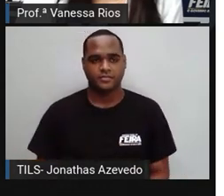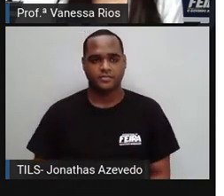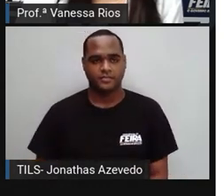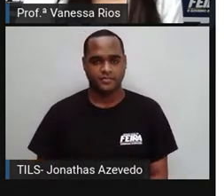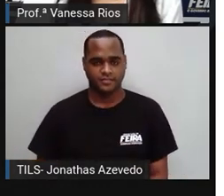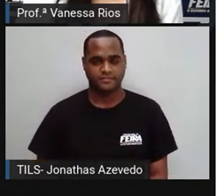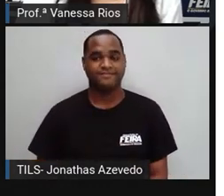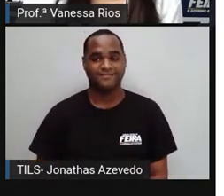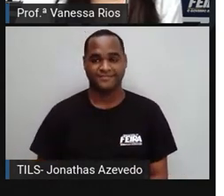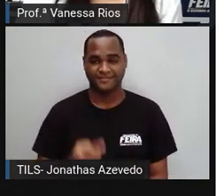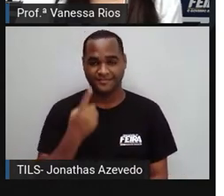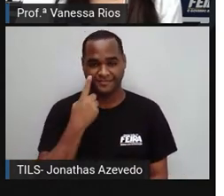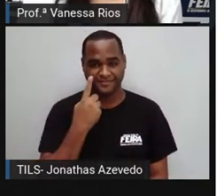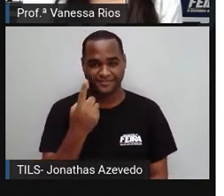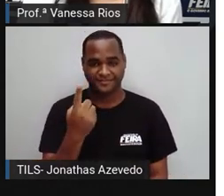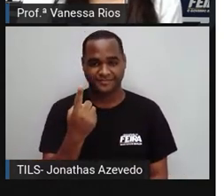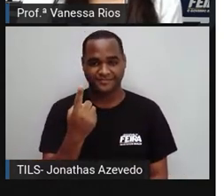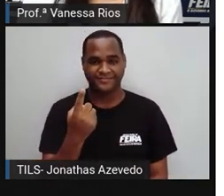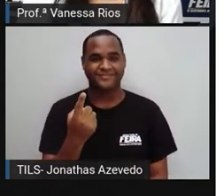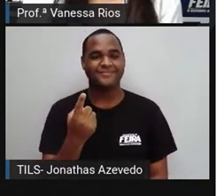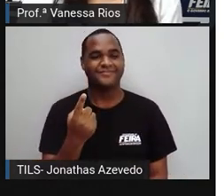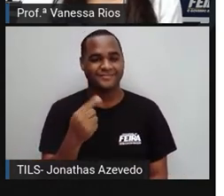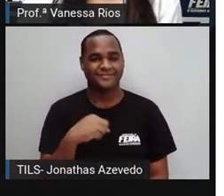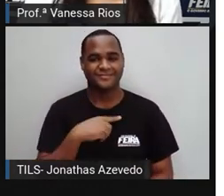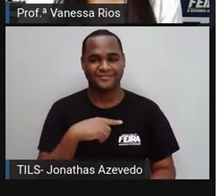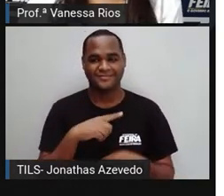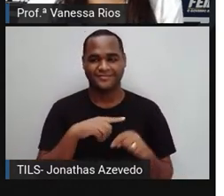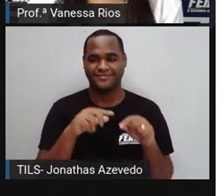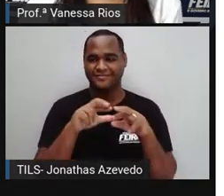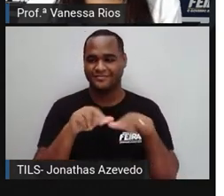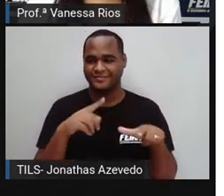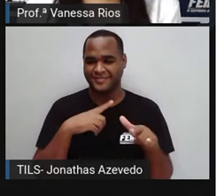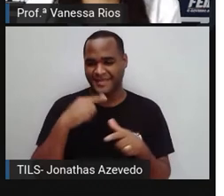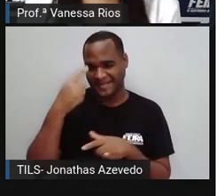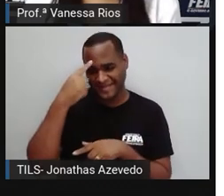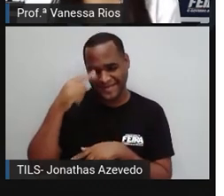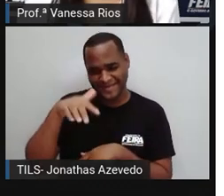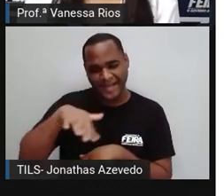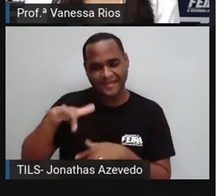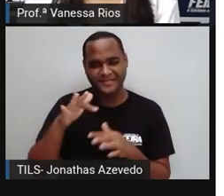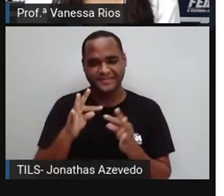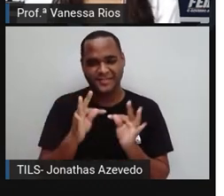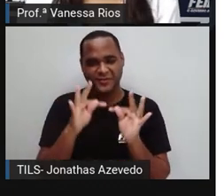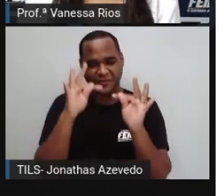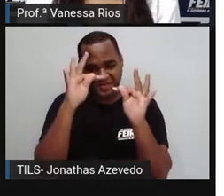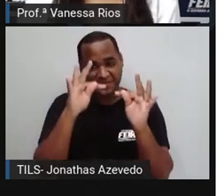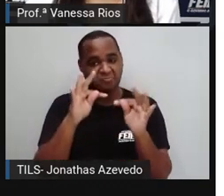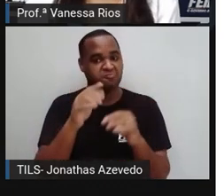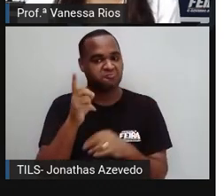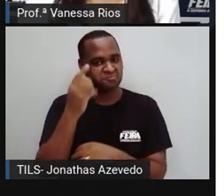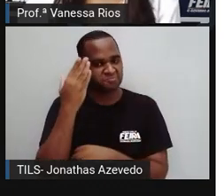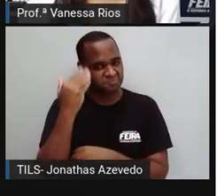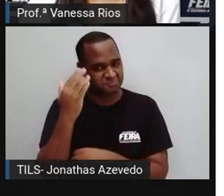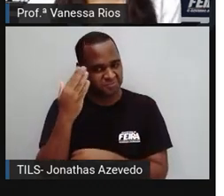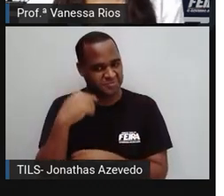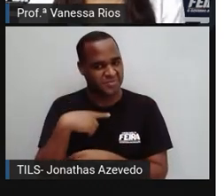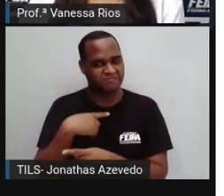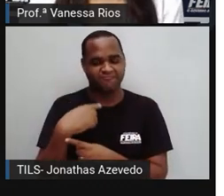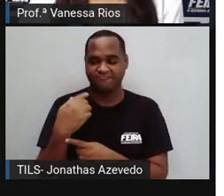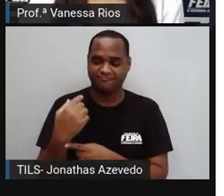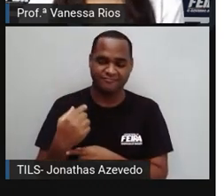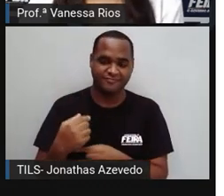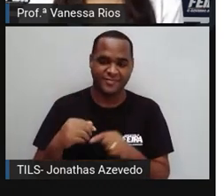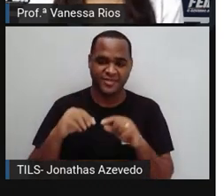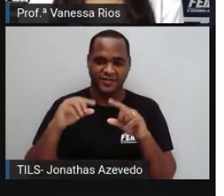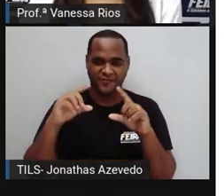Olha só outra atividade aqui. Criador de Conteúdo Digital. Hum! E